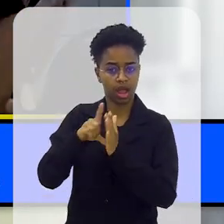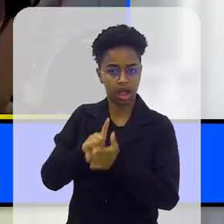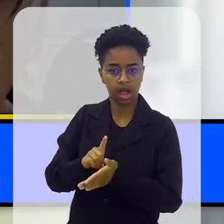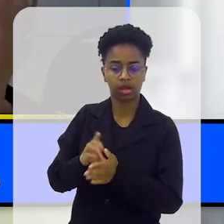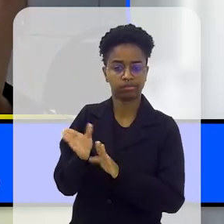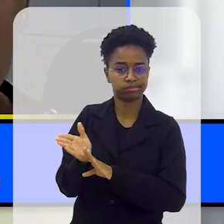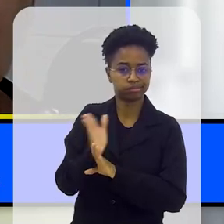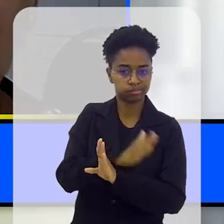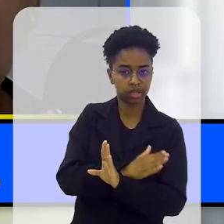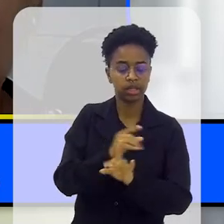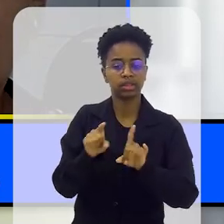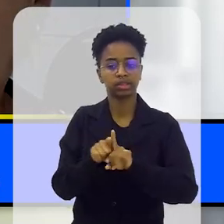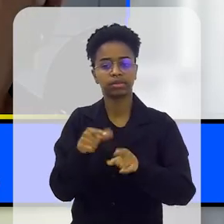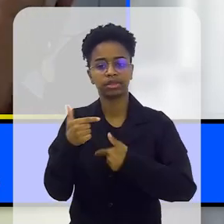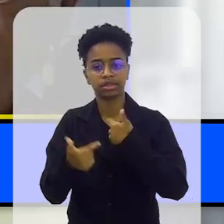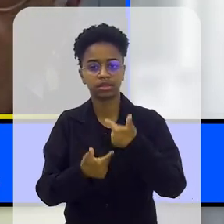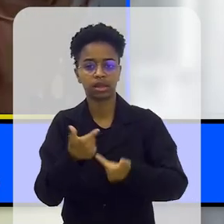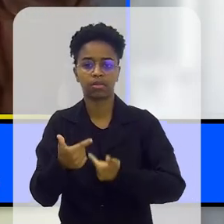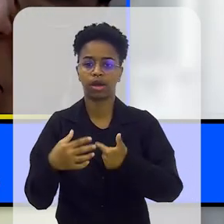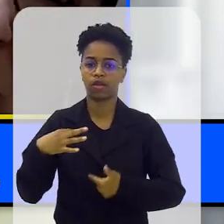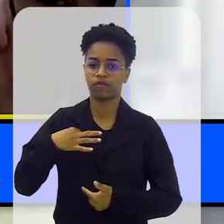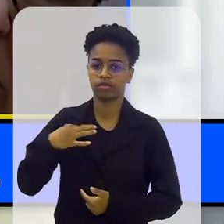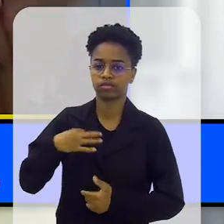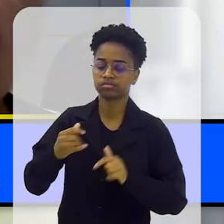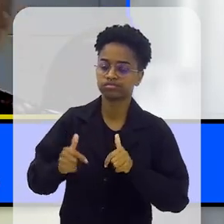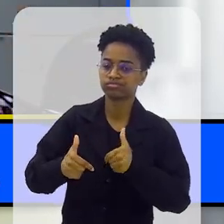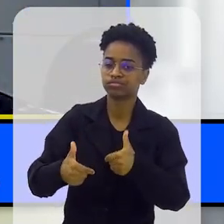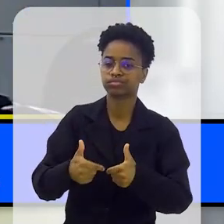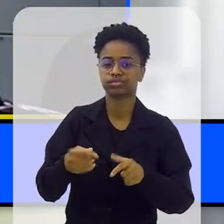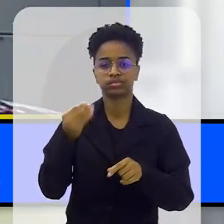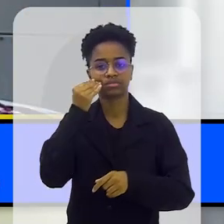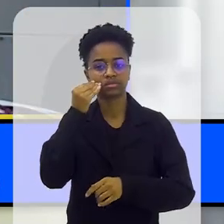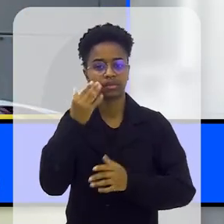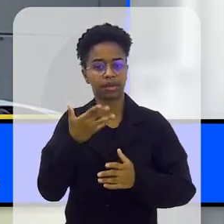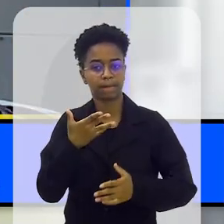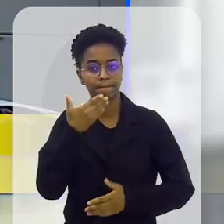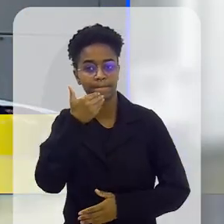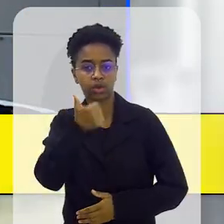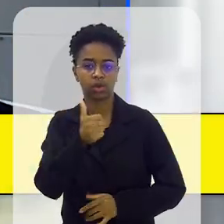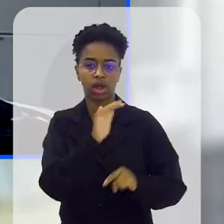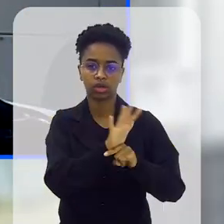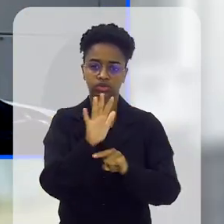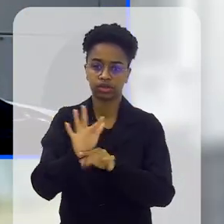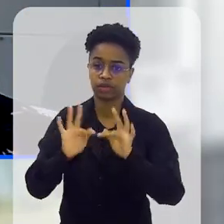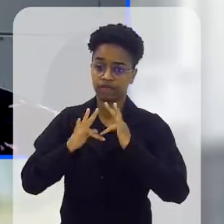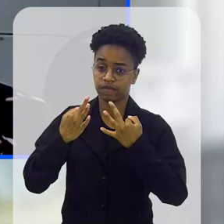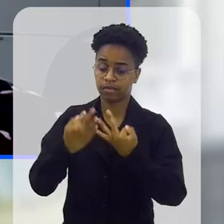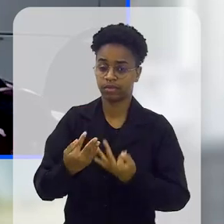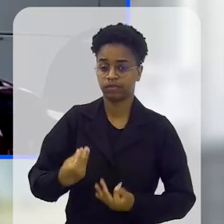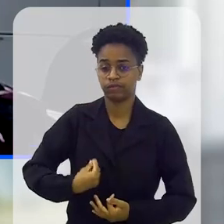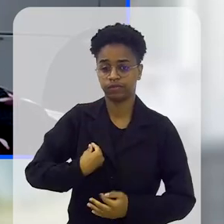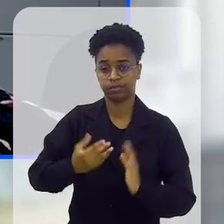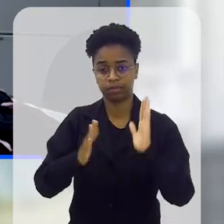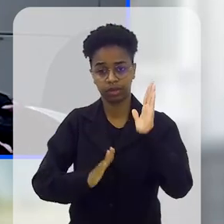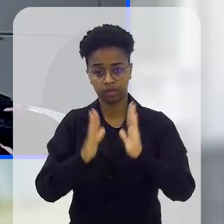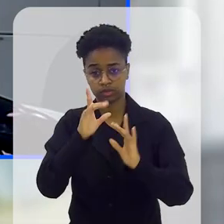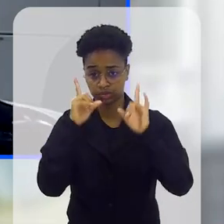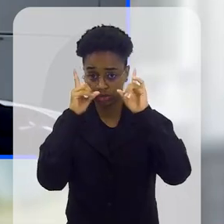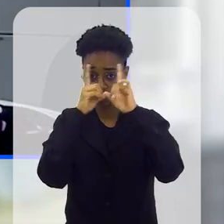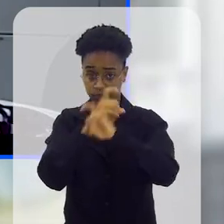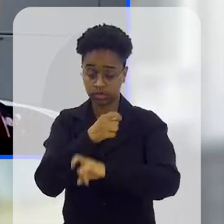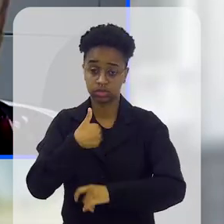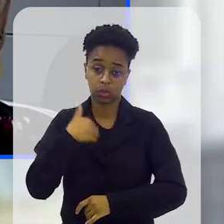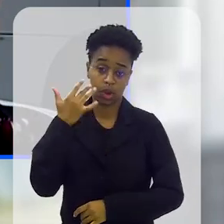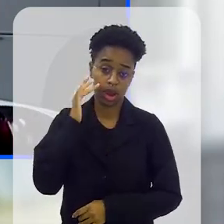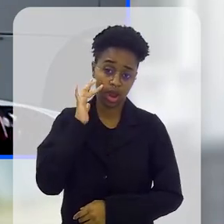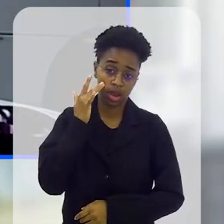diagnóstico precoce, do trabalho voluntário atuando nas melhorias das condições dessas famílias que estão passando por esse momento